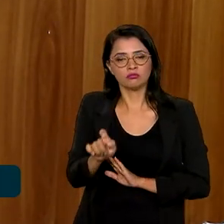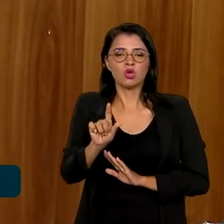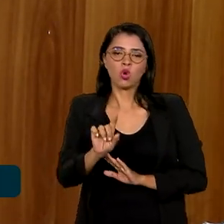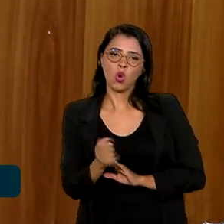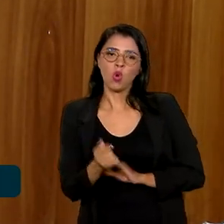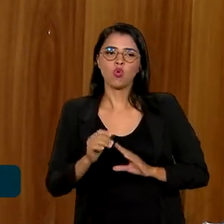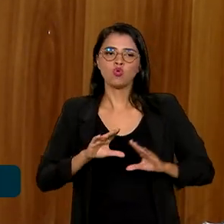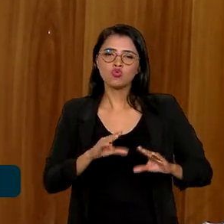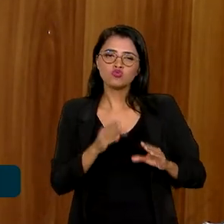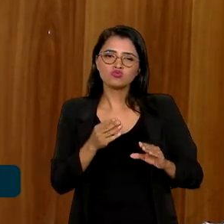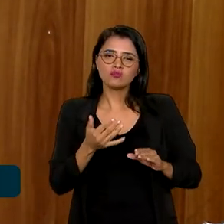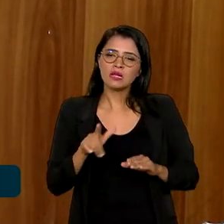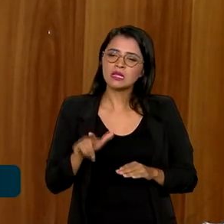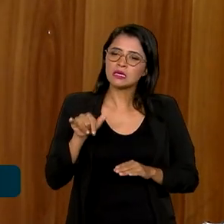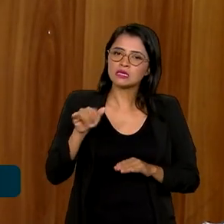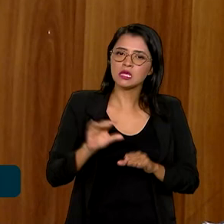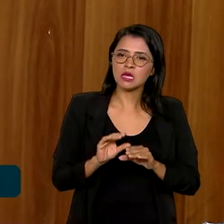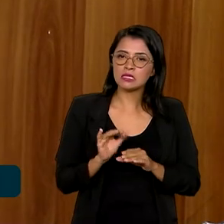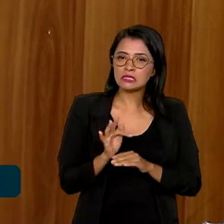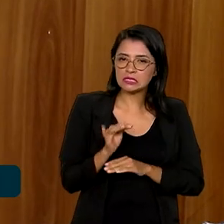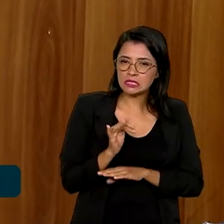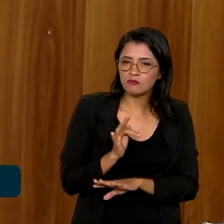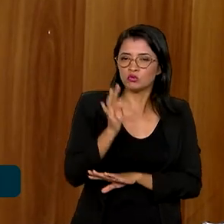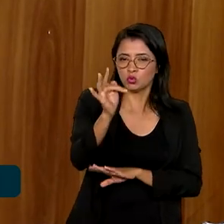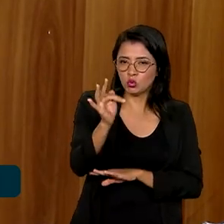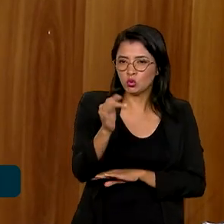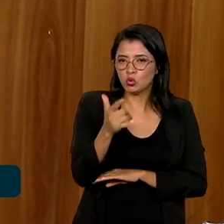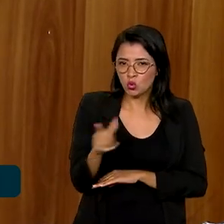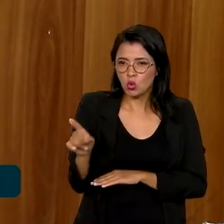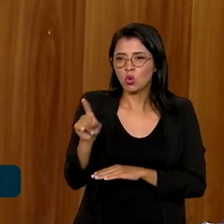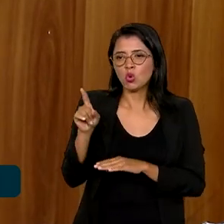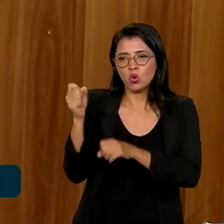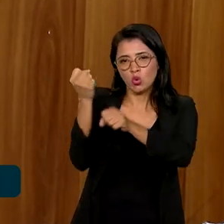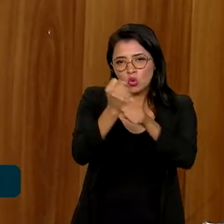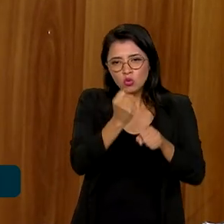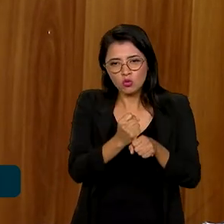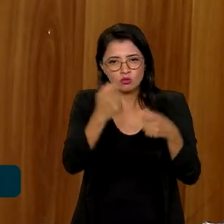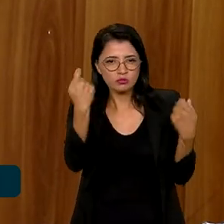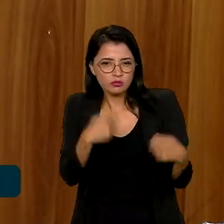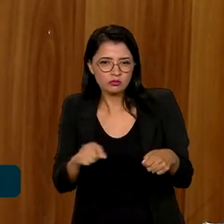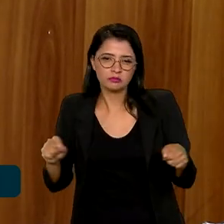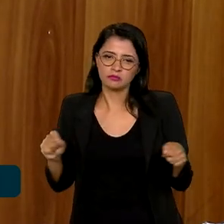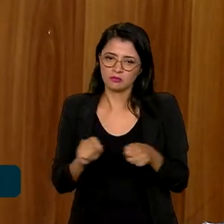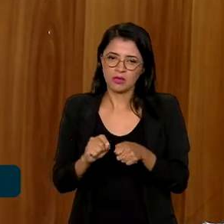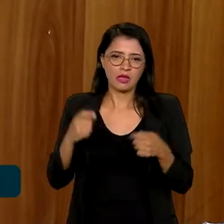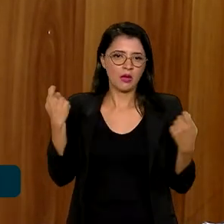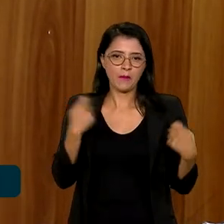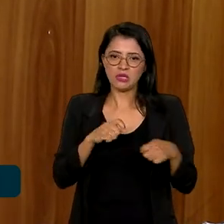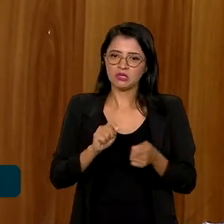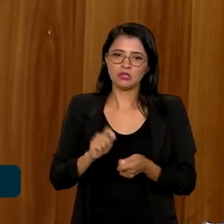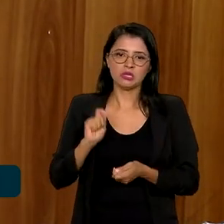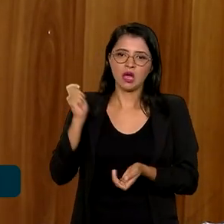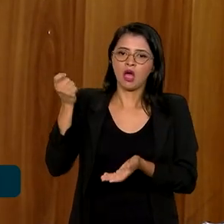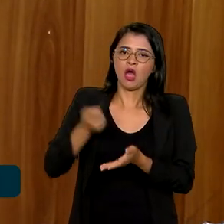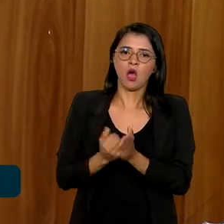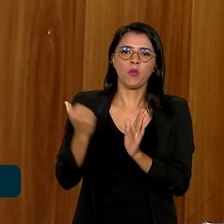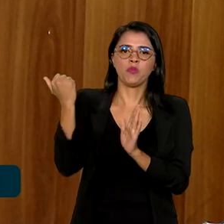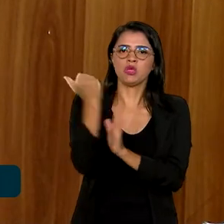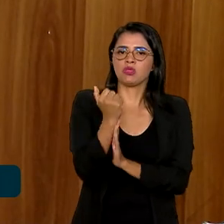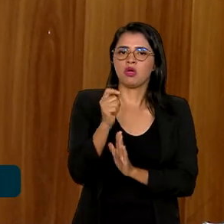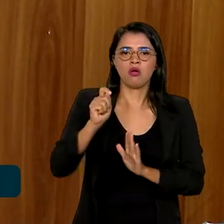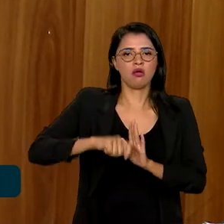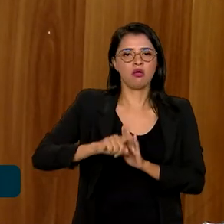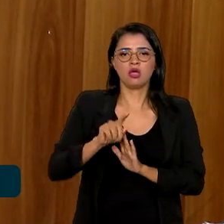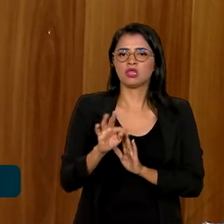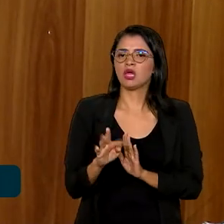liquidez para esse projeto, para que se no futuro alguma outra obra precise ser realizada, a gente não precise aumentar a tarifa. A gente pode pegar